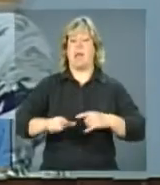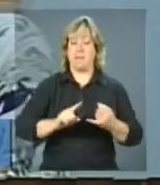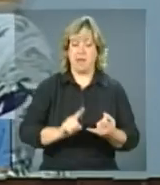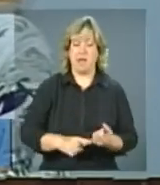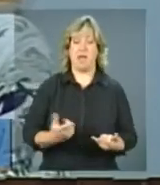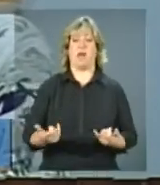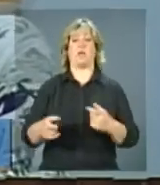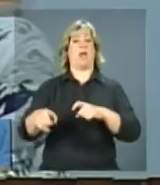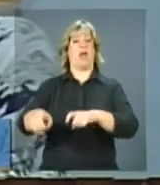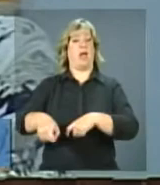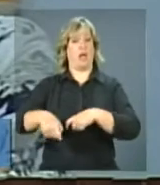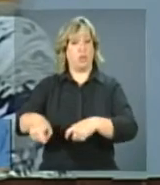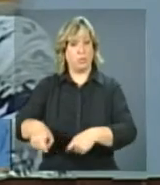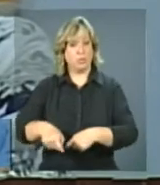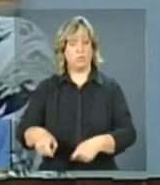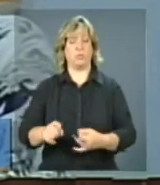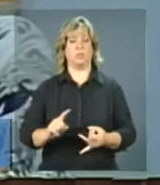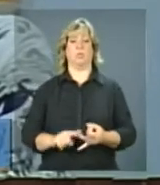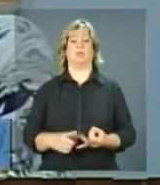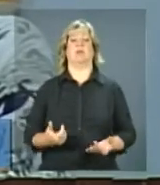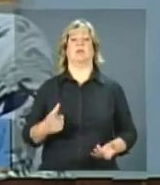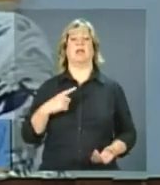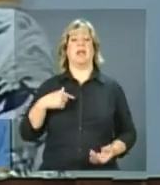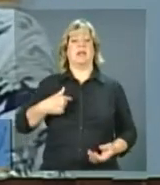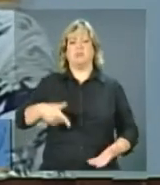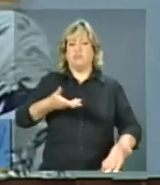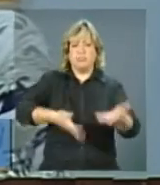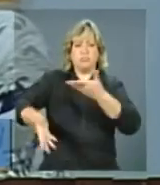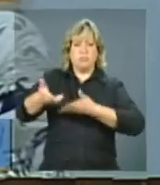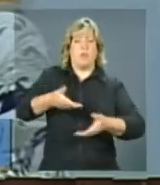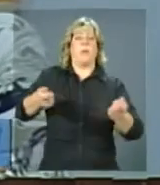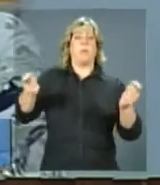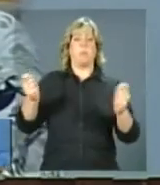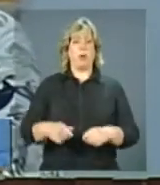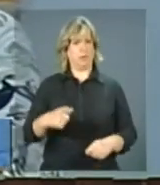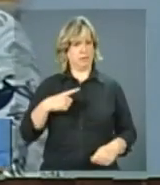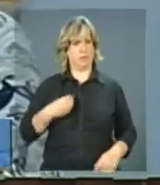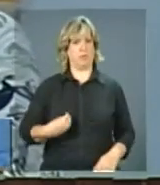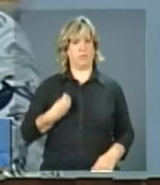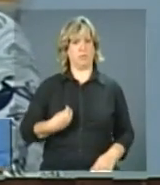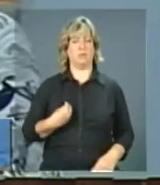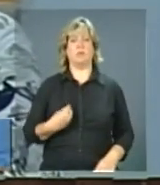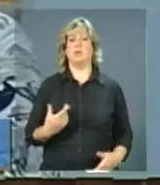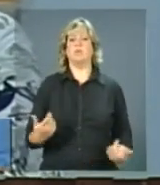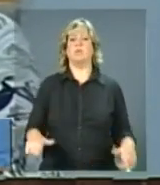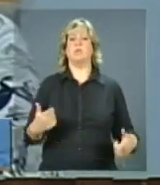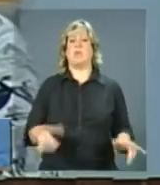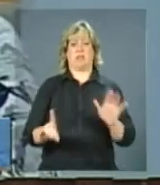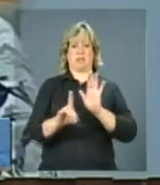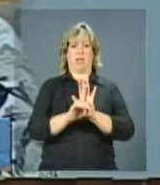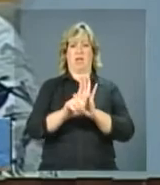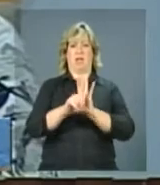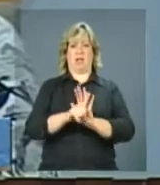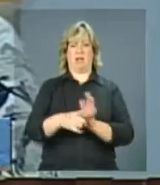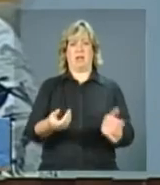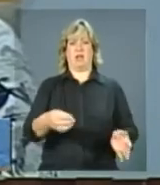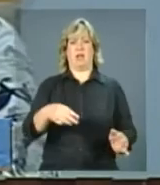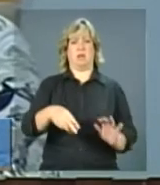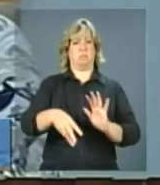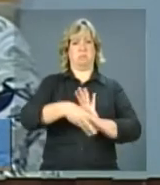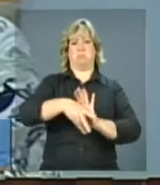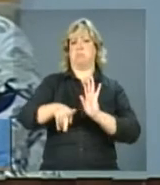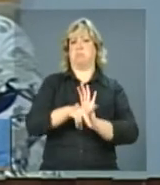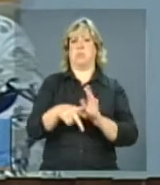agricultura esteja junto e que essa intersetorialidade possa estar acontecendo. Não existe decreto, não existe medida provisória, não existe lei